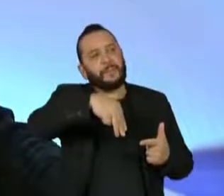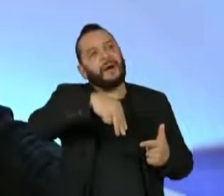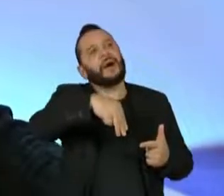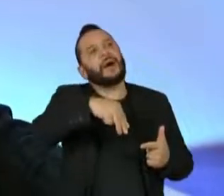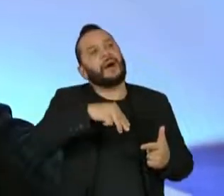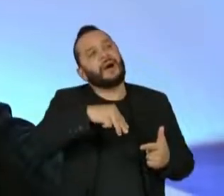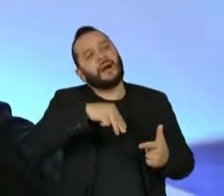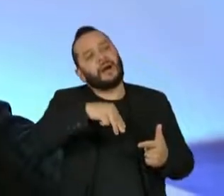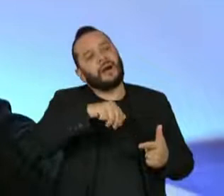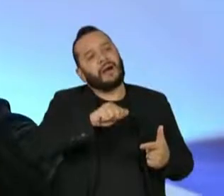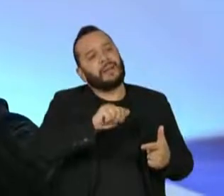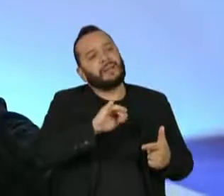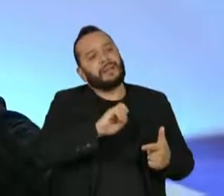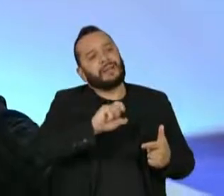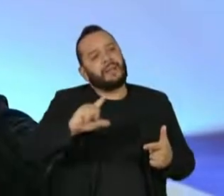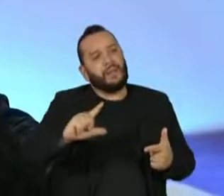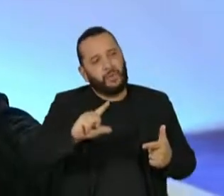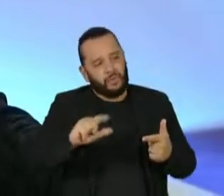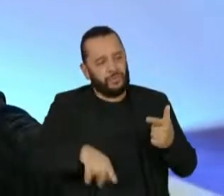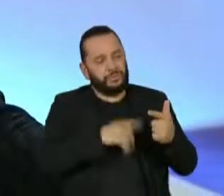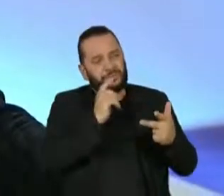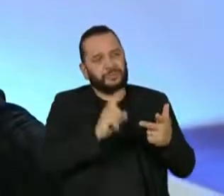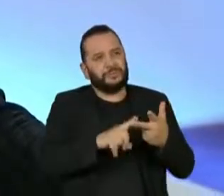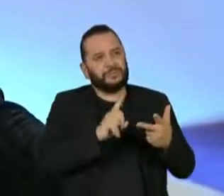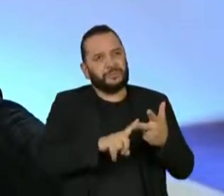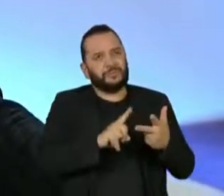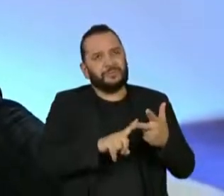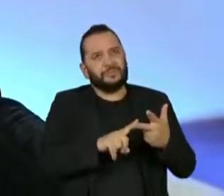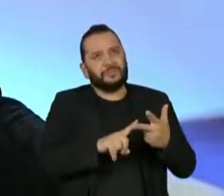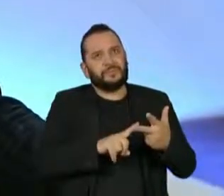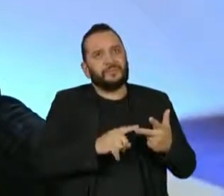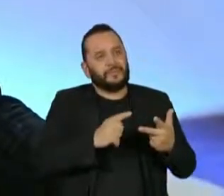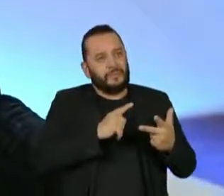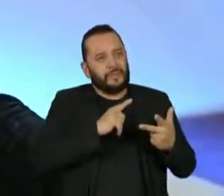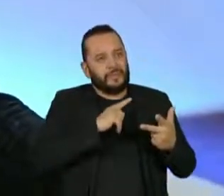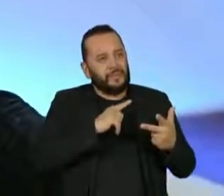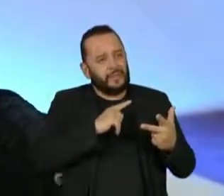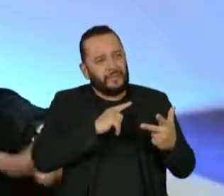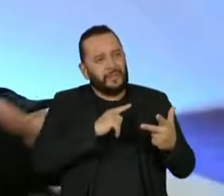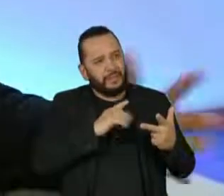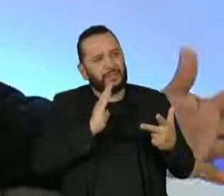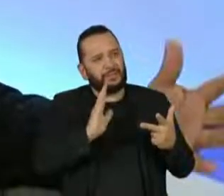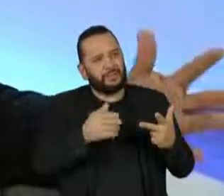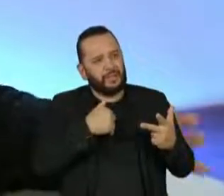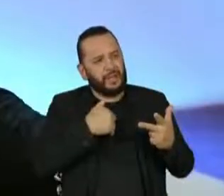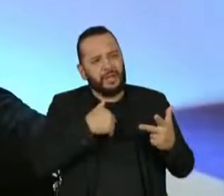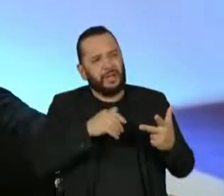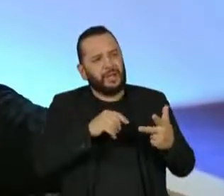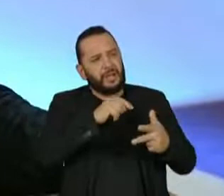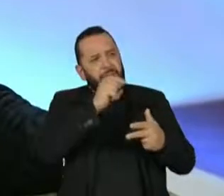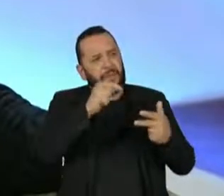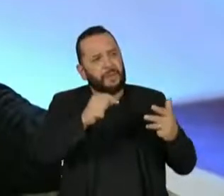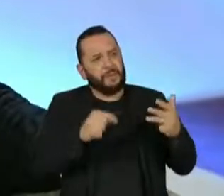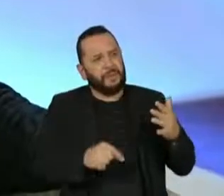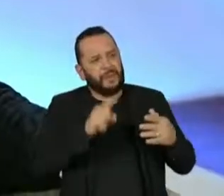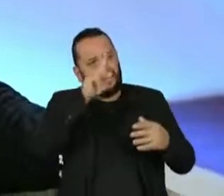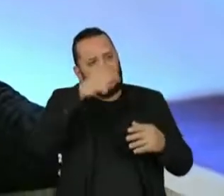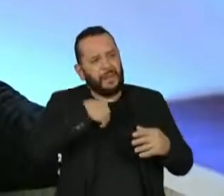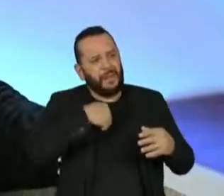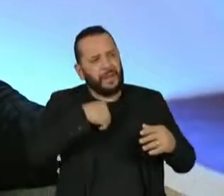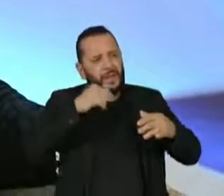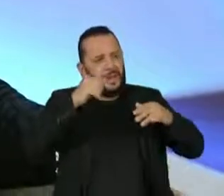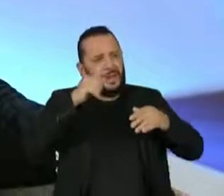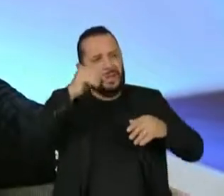nós temos a parente Wanda Uituto lá no Amazonas, são estados com grande expressividade,